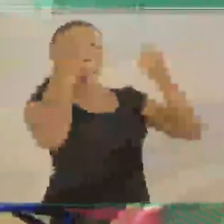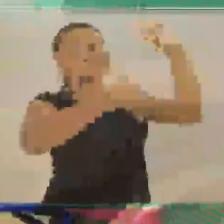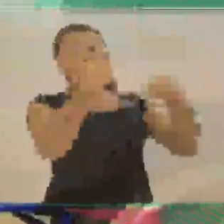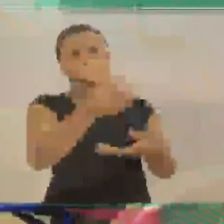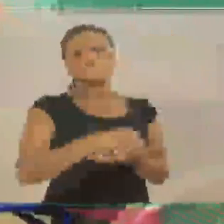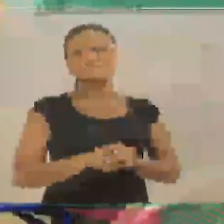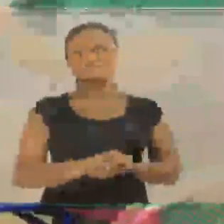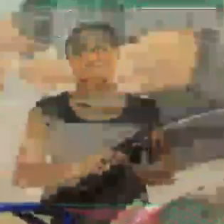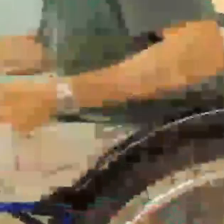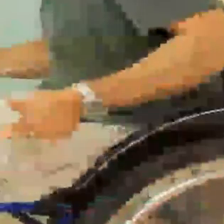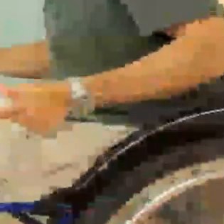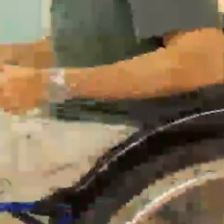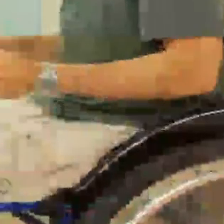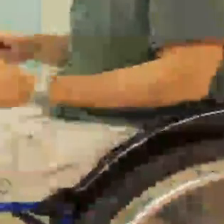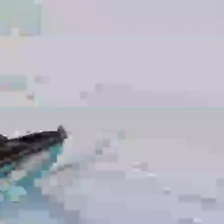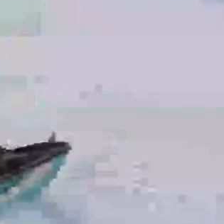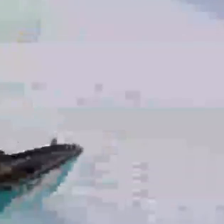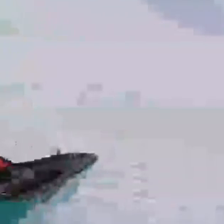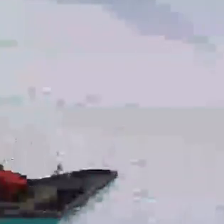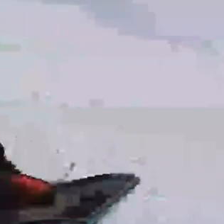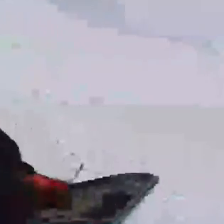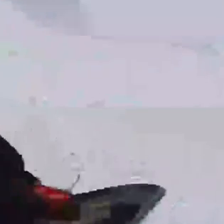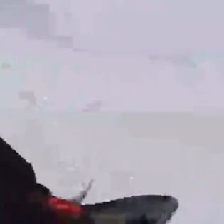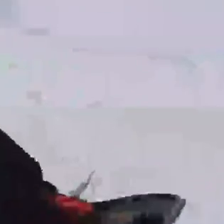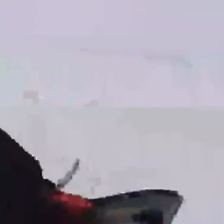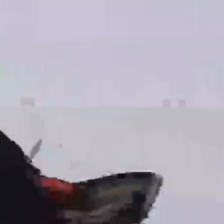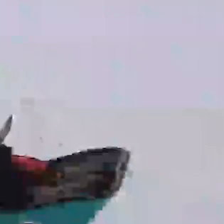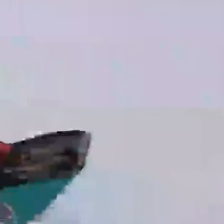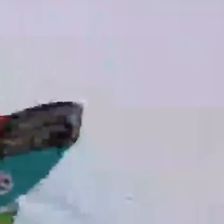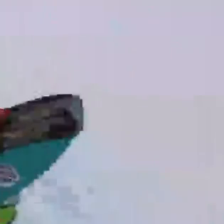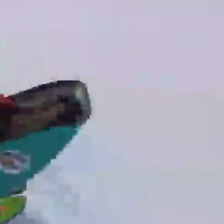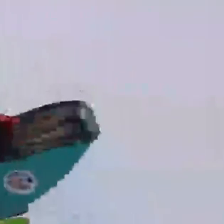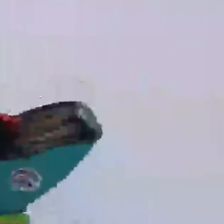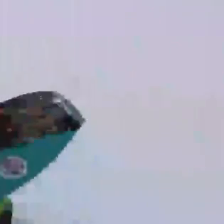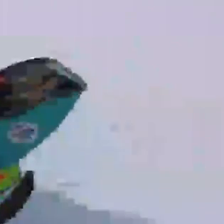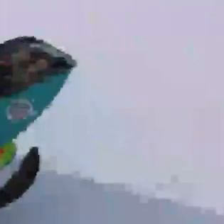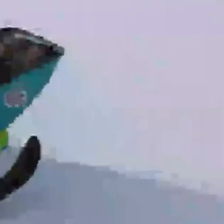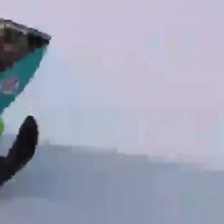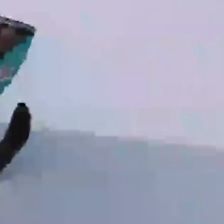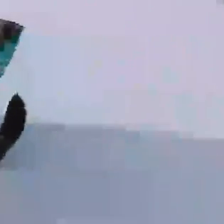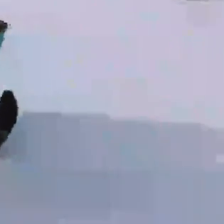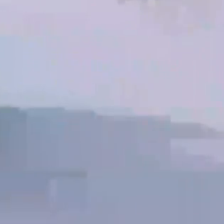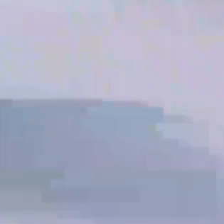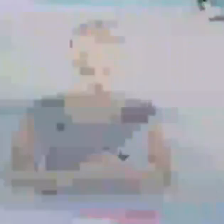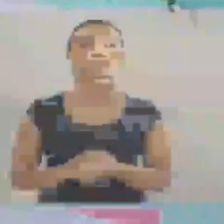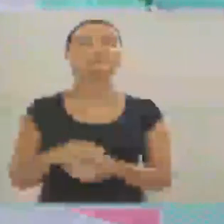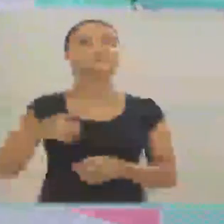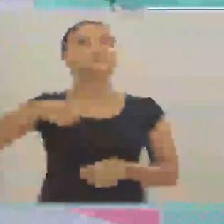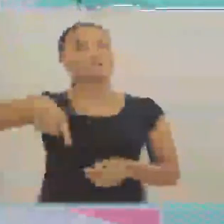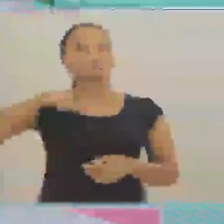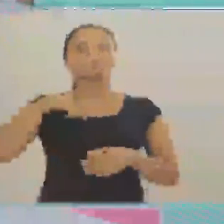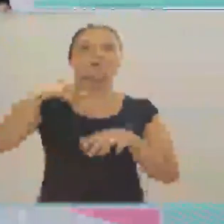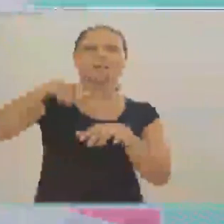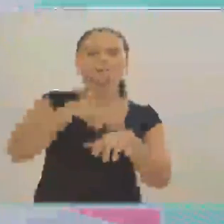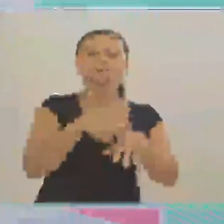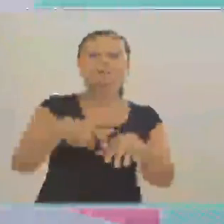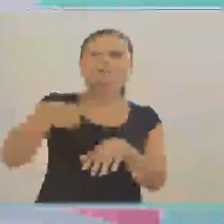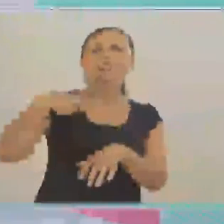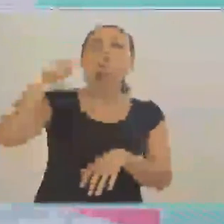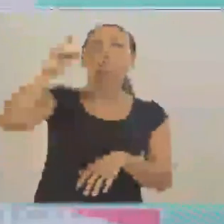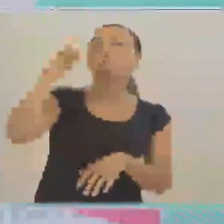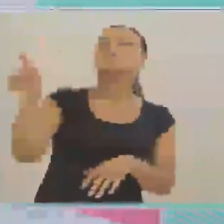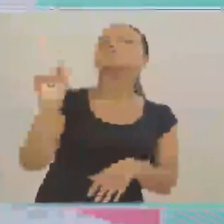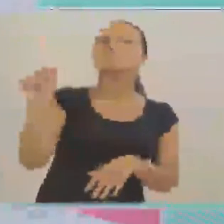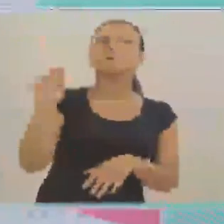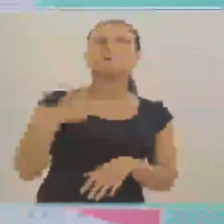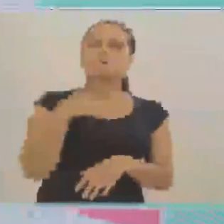olhadinha que eu acho que é melhor do que contar. Estação de esqui. Zé sentado em esqui adaptado. Olha só, a gente tá esquiando e o